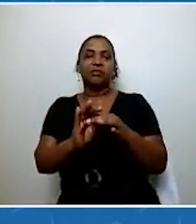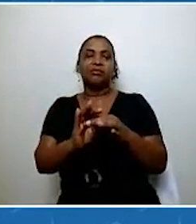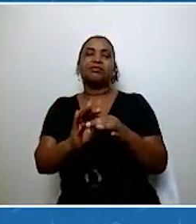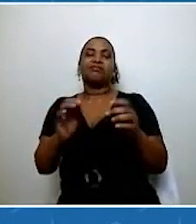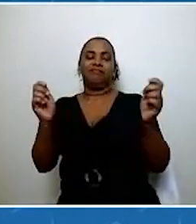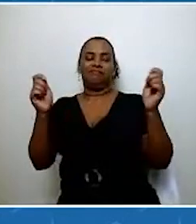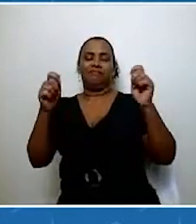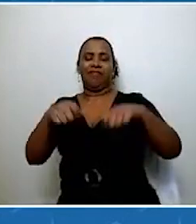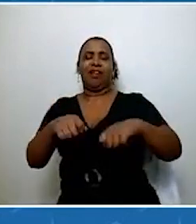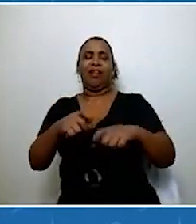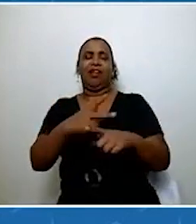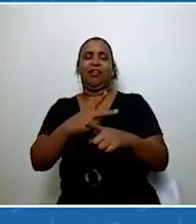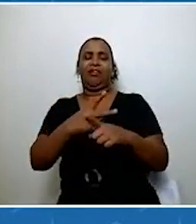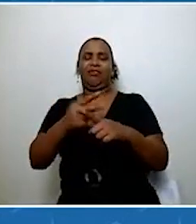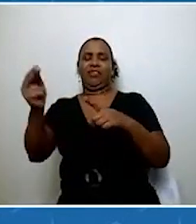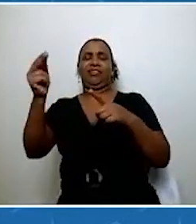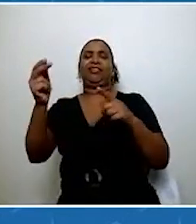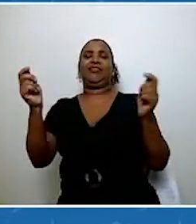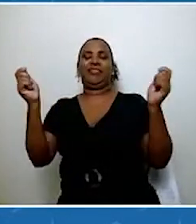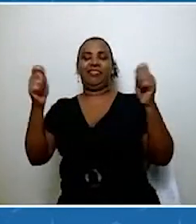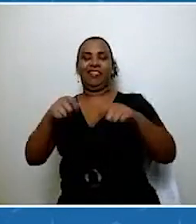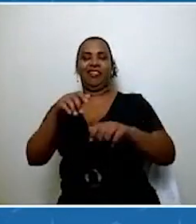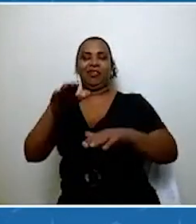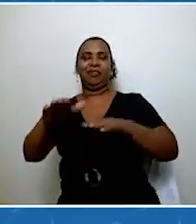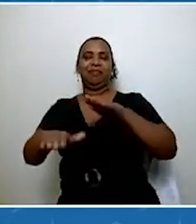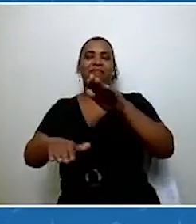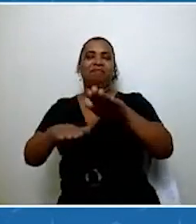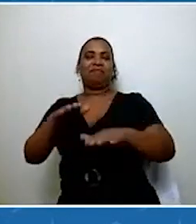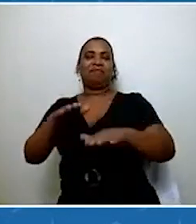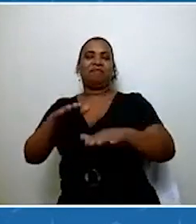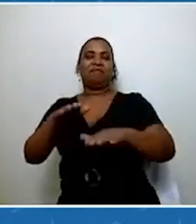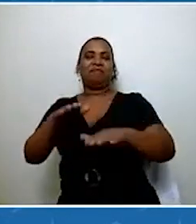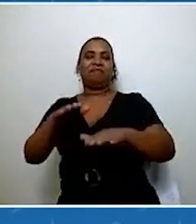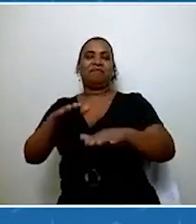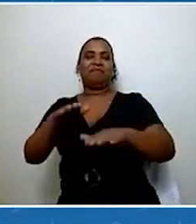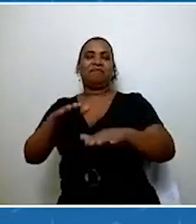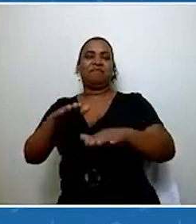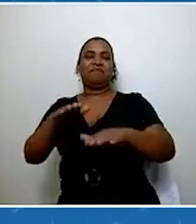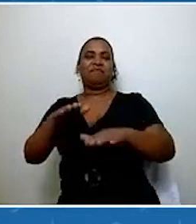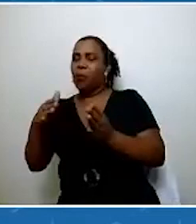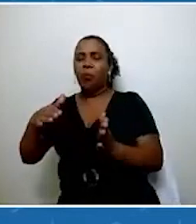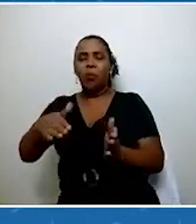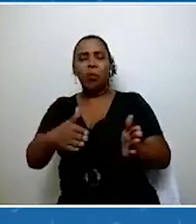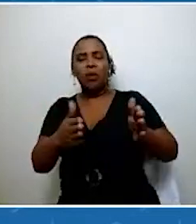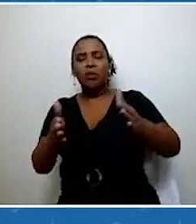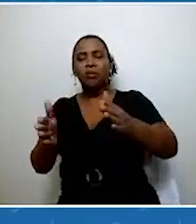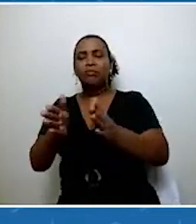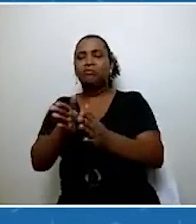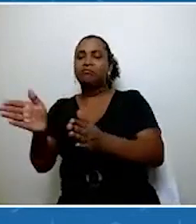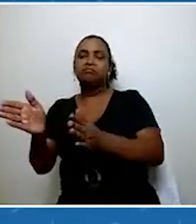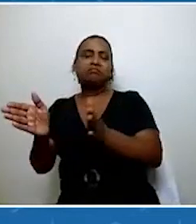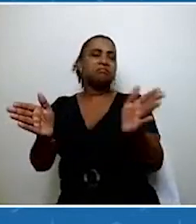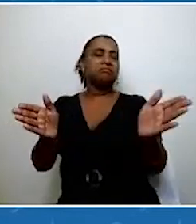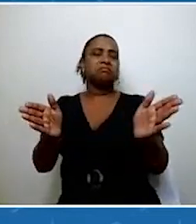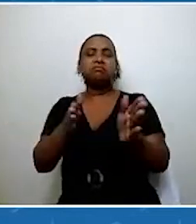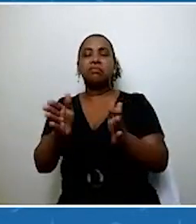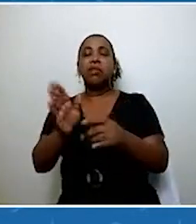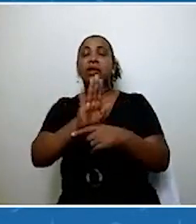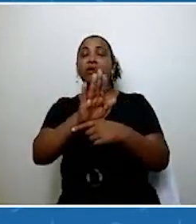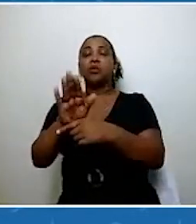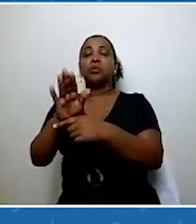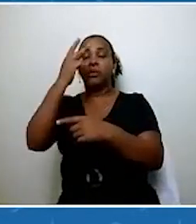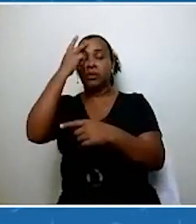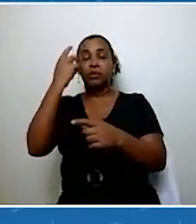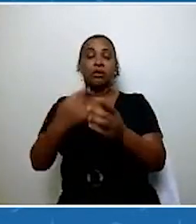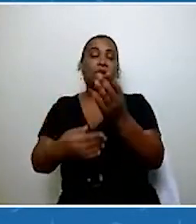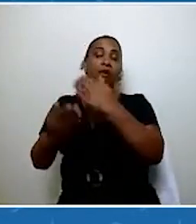passo e a gente está reconhecendo os nossos passos e, principalmente, ajudando outros que estão um pouquinho mais atrás a virem junto com a